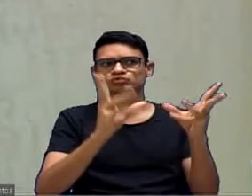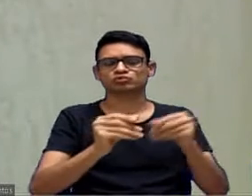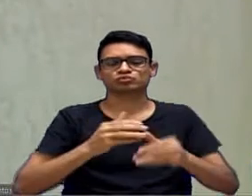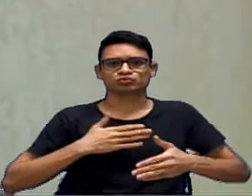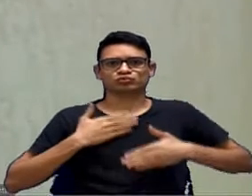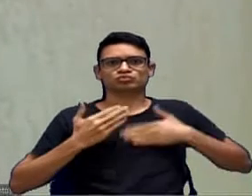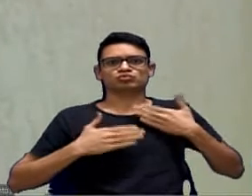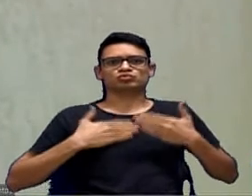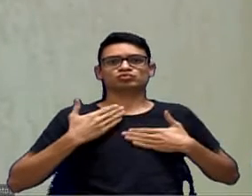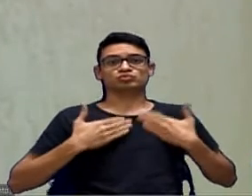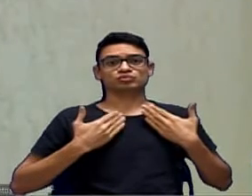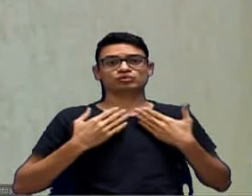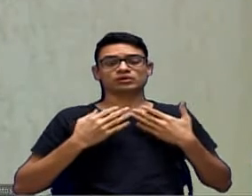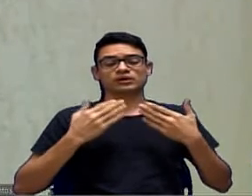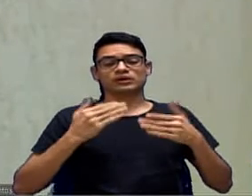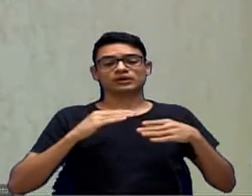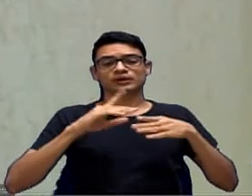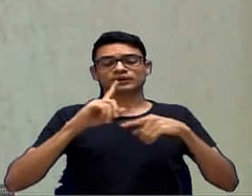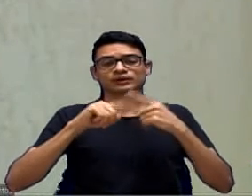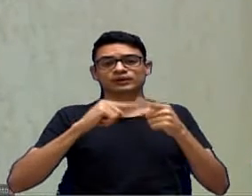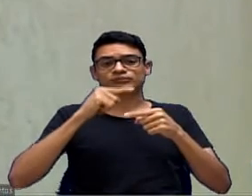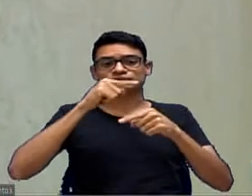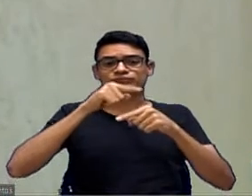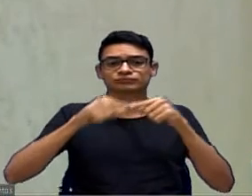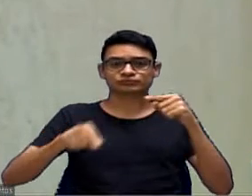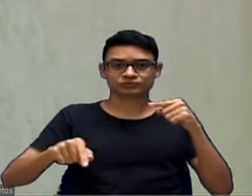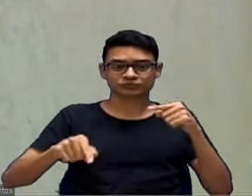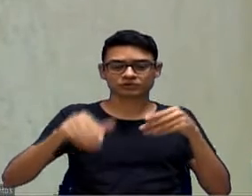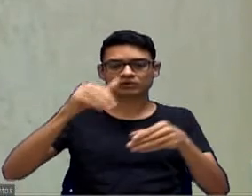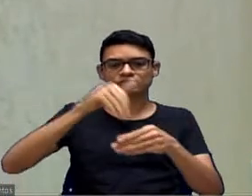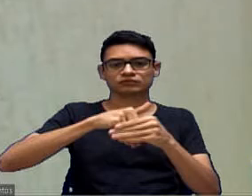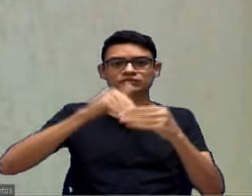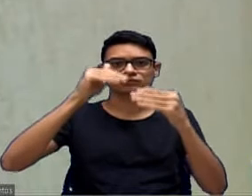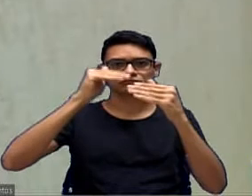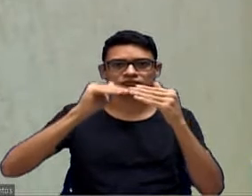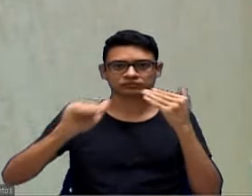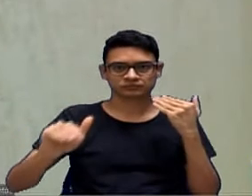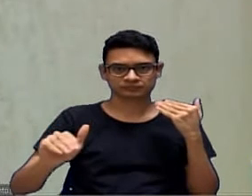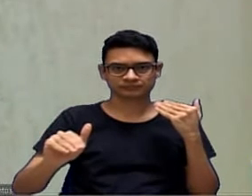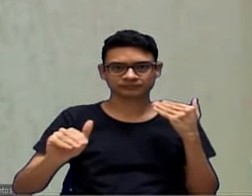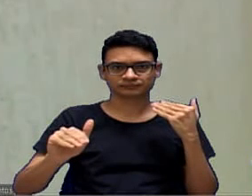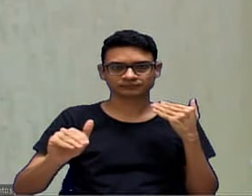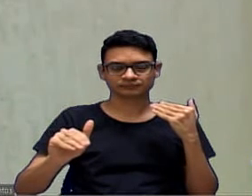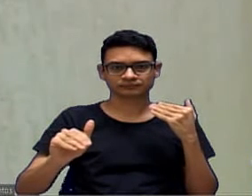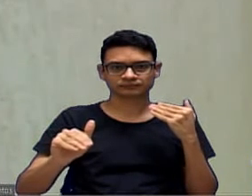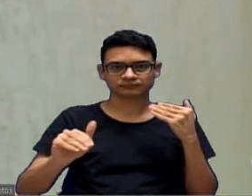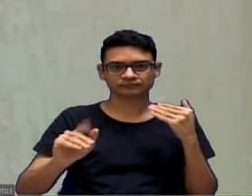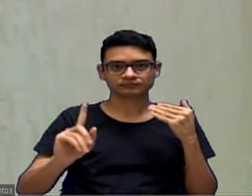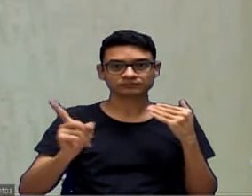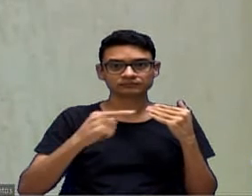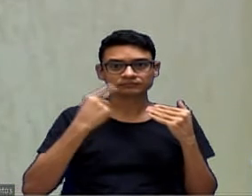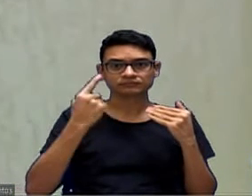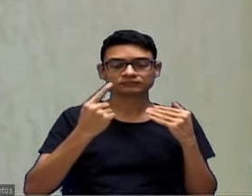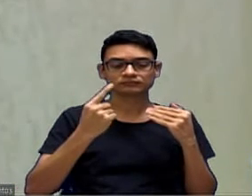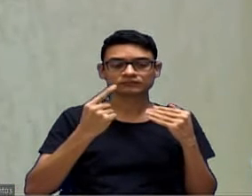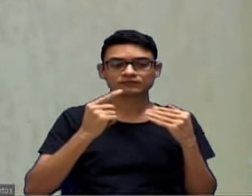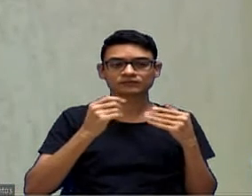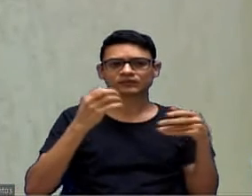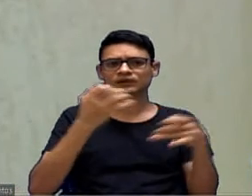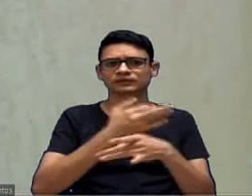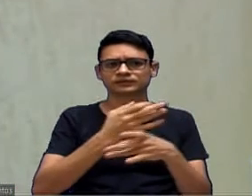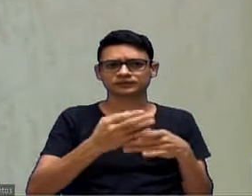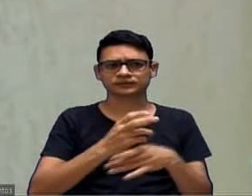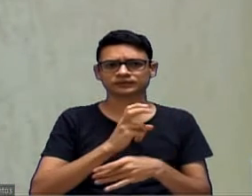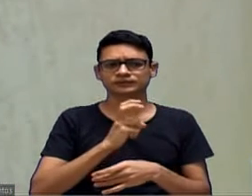que derrubaram isso com o nosso voto contrário e aí a cidade disparou,